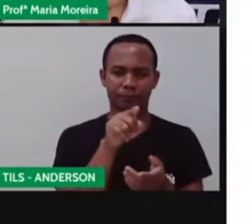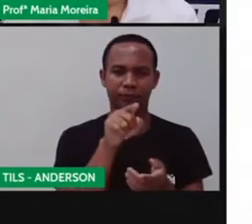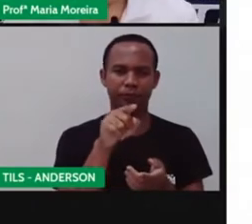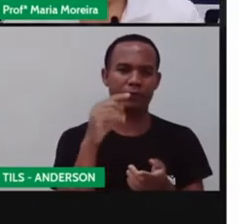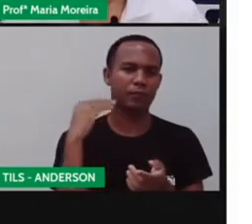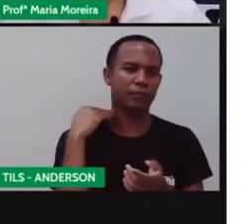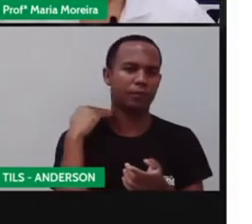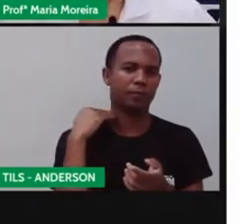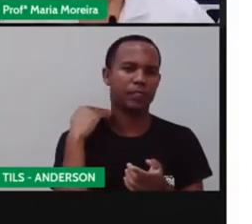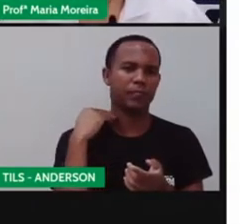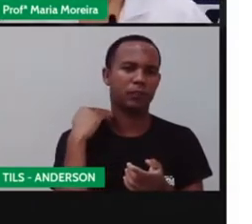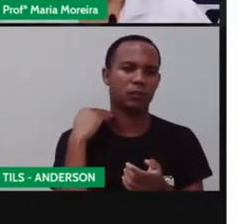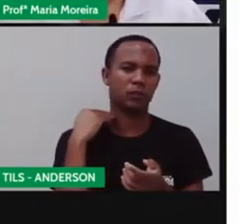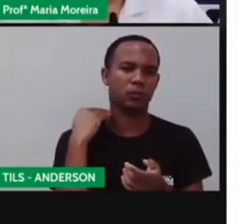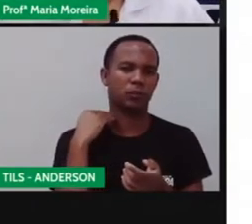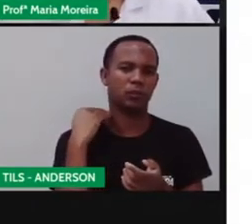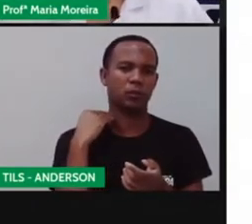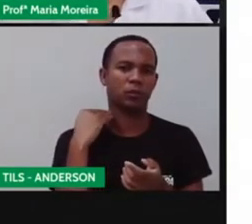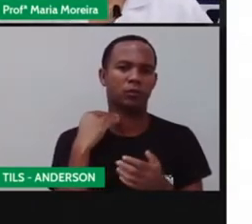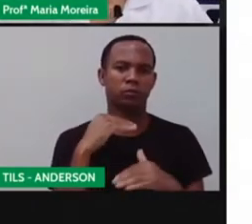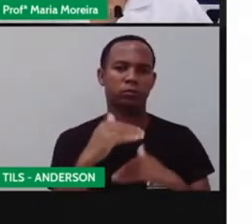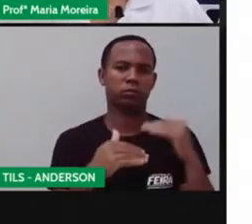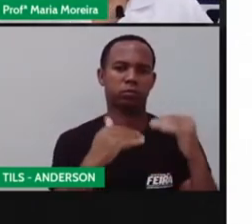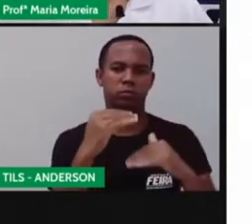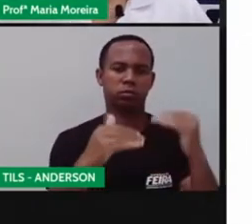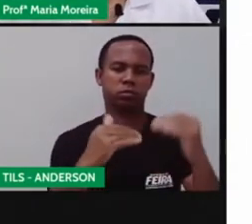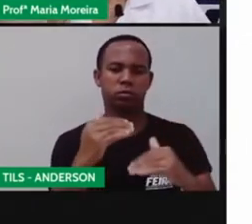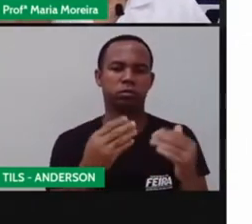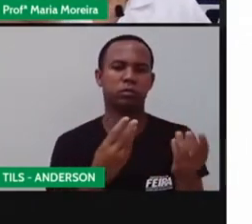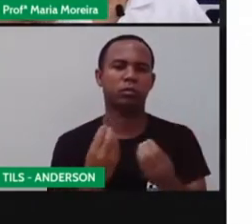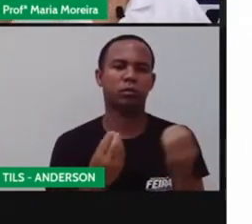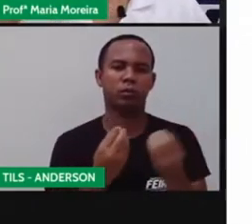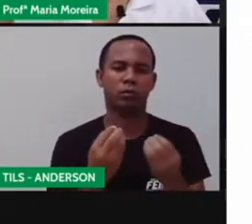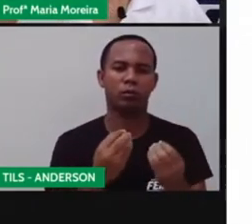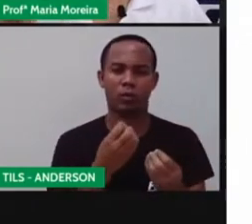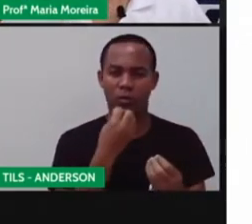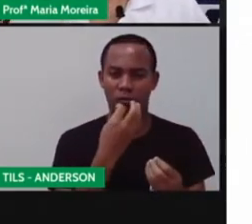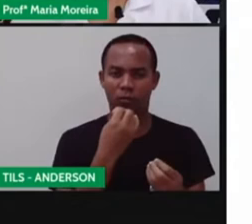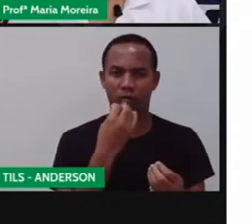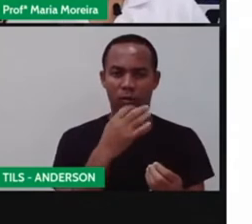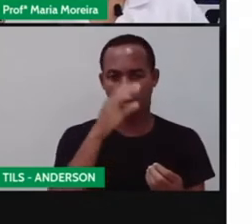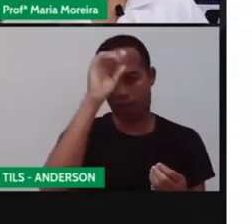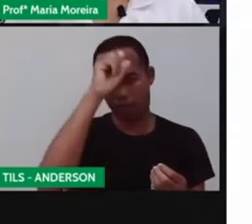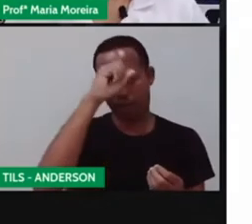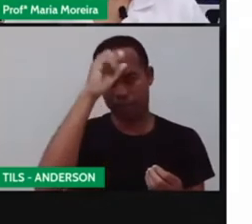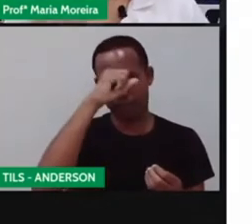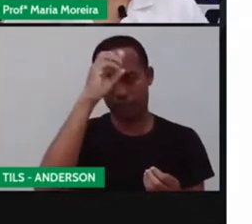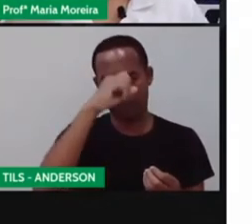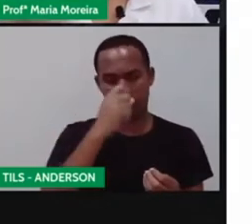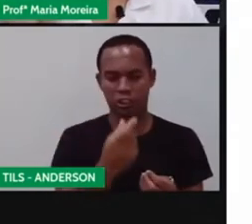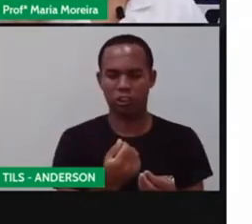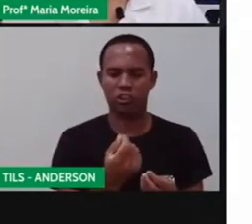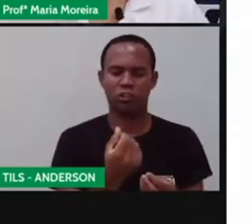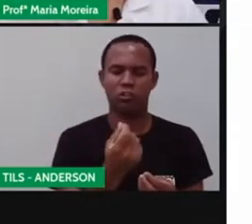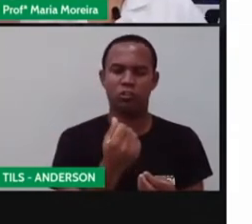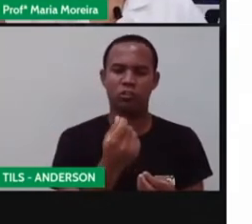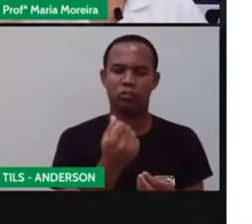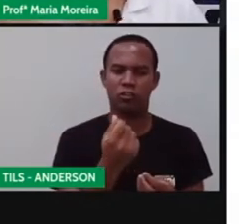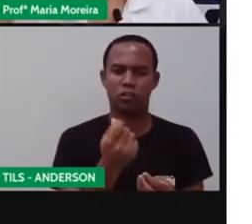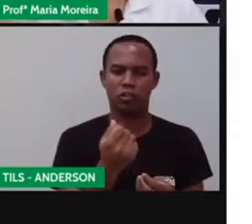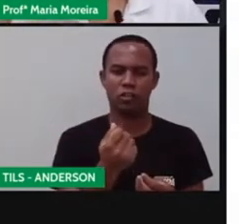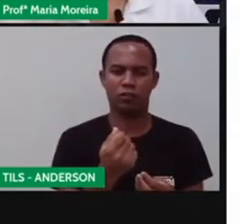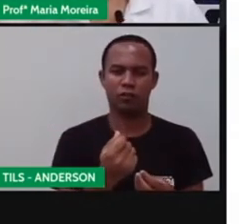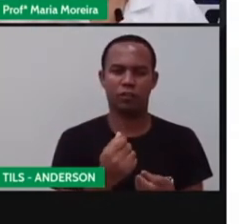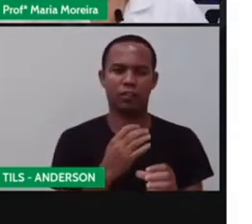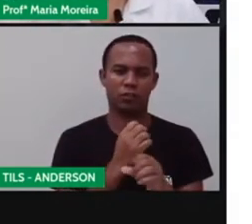É ótimo para aprender contar cédula, porque na verdade você vai jogando e você